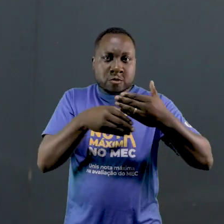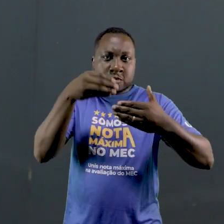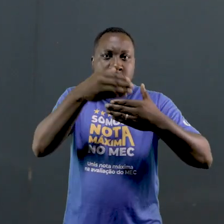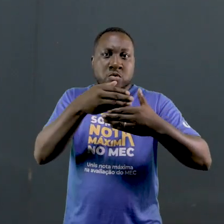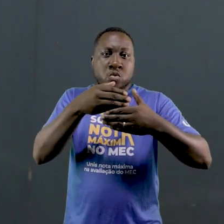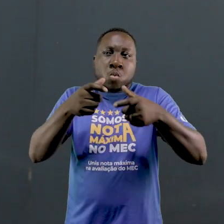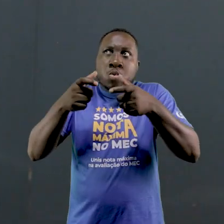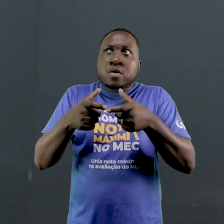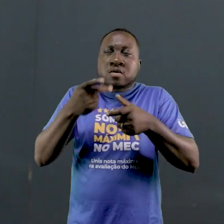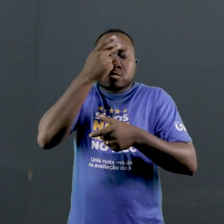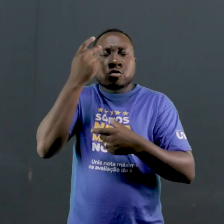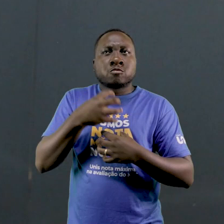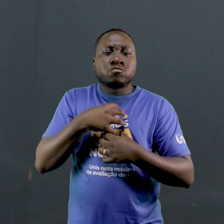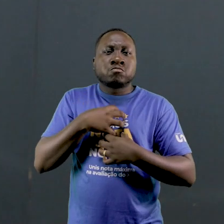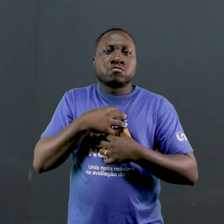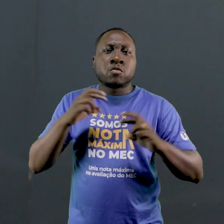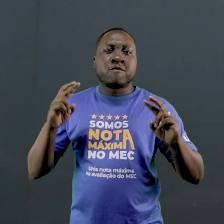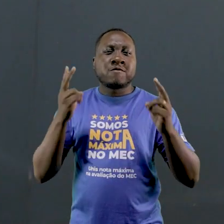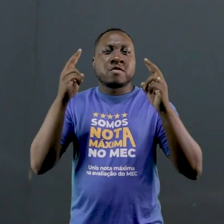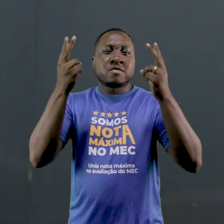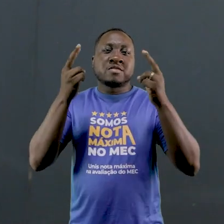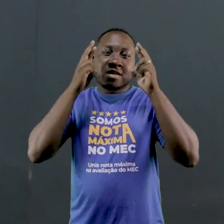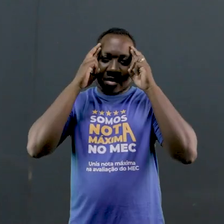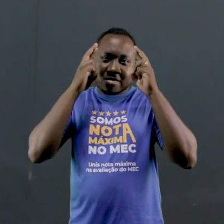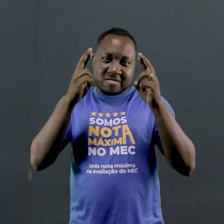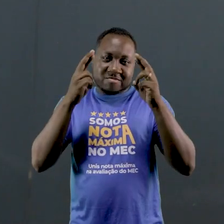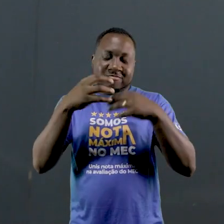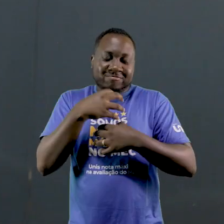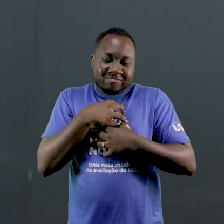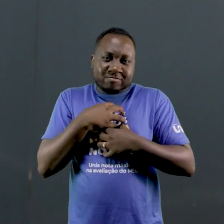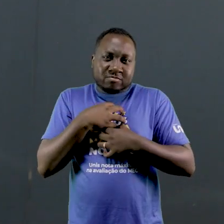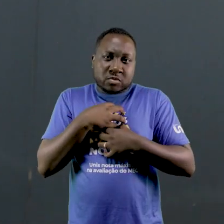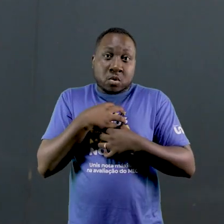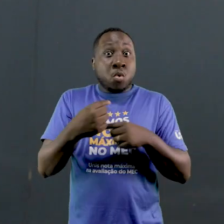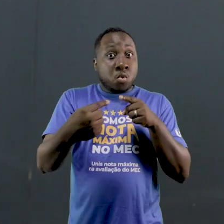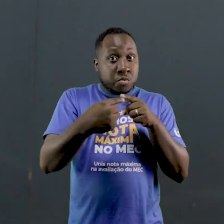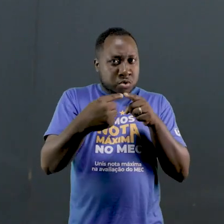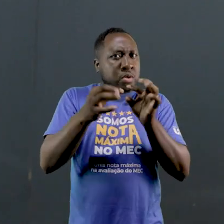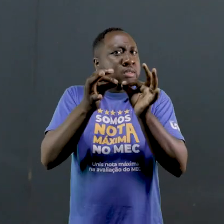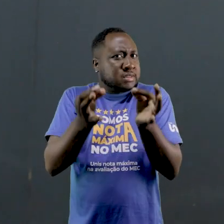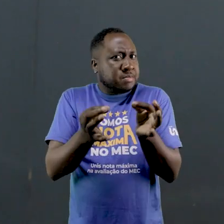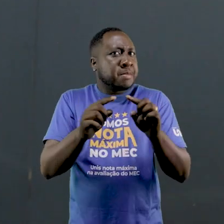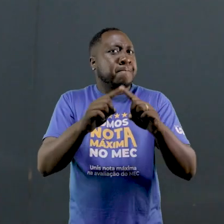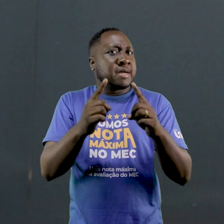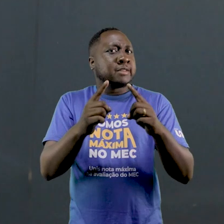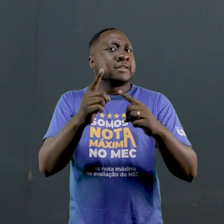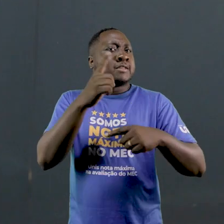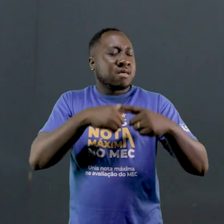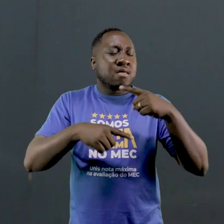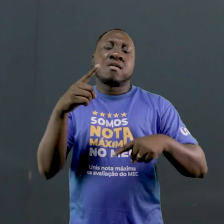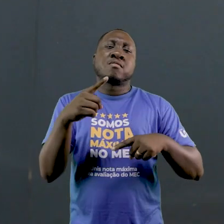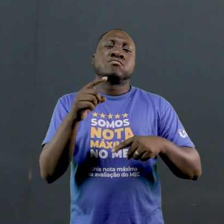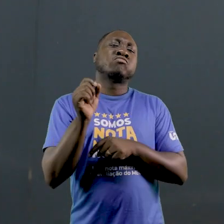construindo um ambiente onde todas as pessoas se sintam valorizadas e respeitadas. O nosso objetivo é simples,